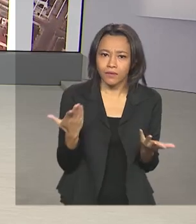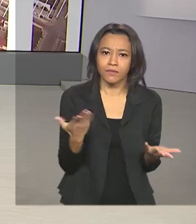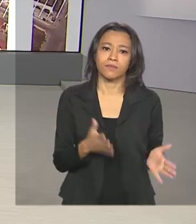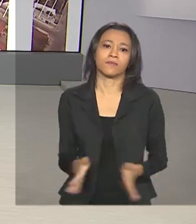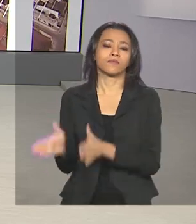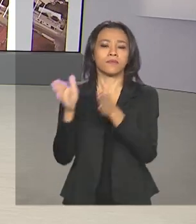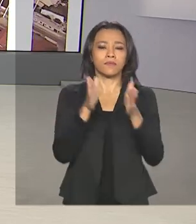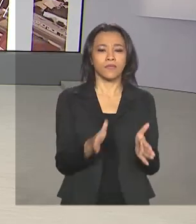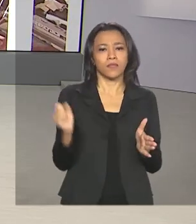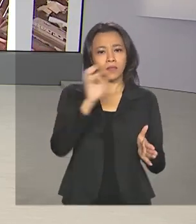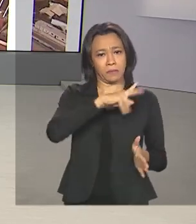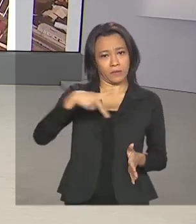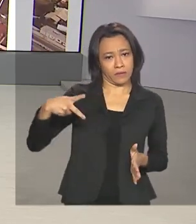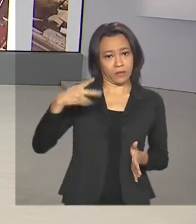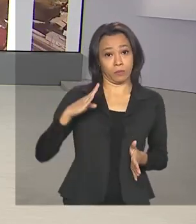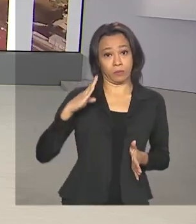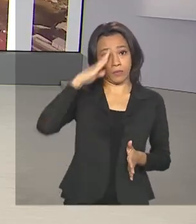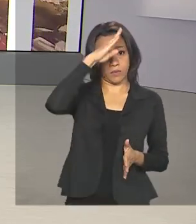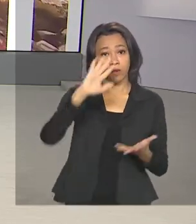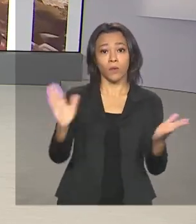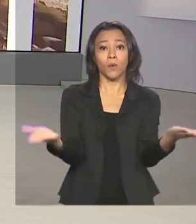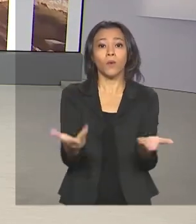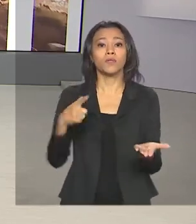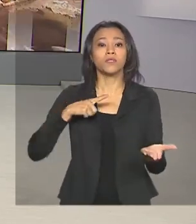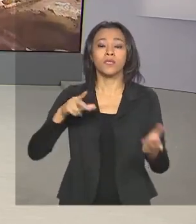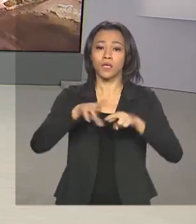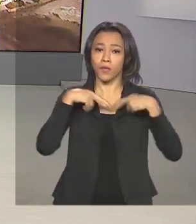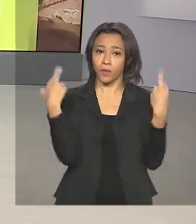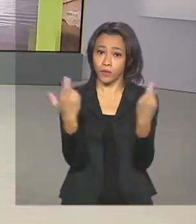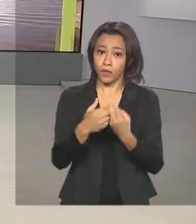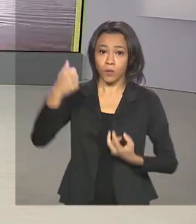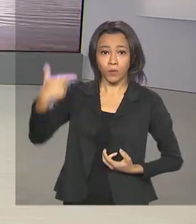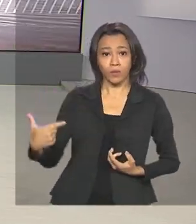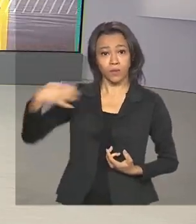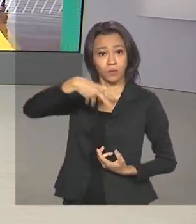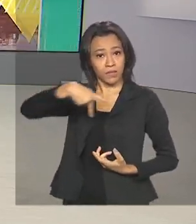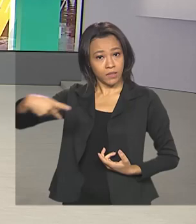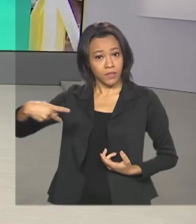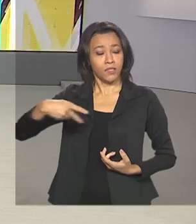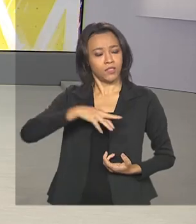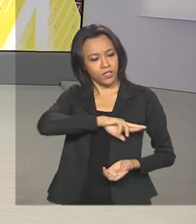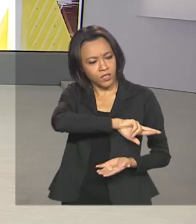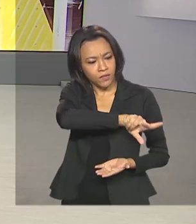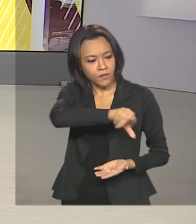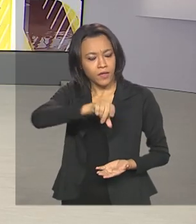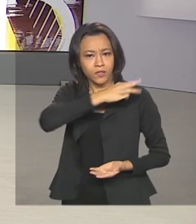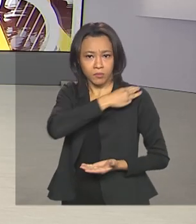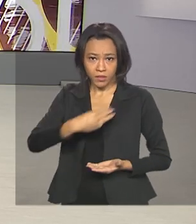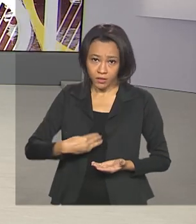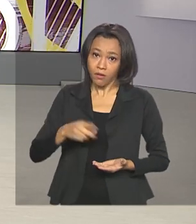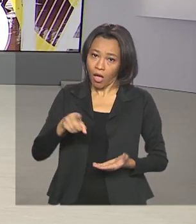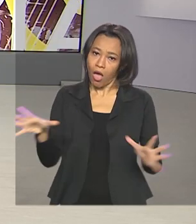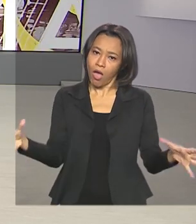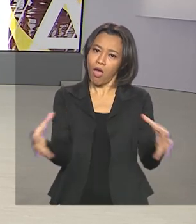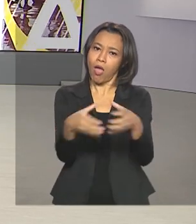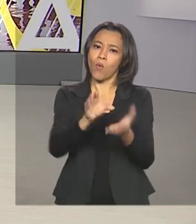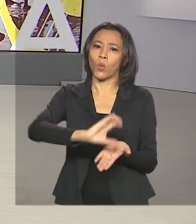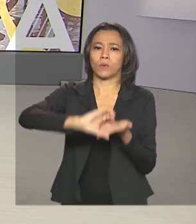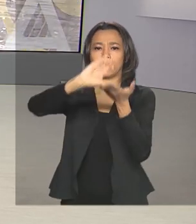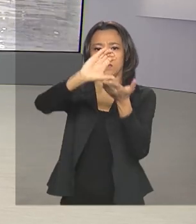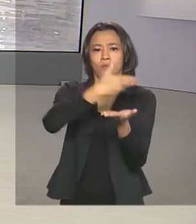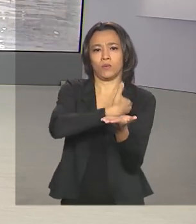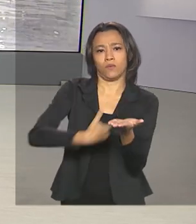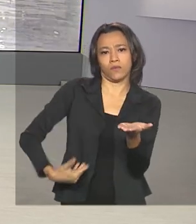O presidente Jair Bolsonaro tem reunião hoje com o vice-presidente e ministros, é o Conselho de Governo. Vamos então ao vivo ao